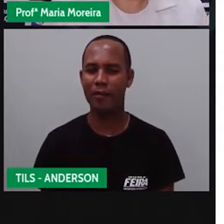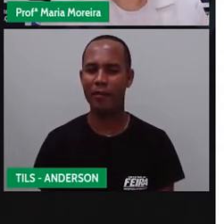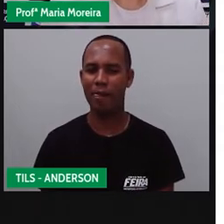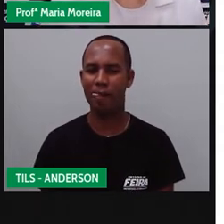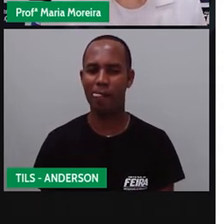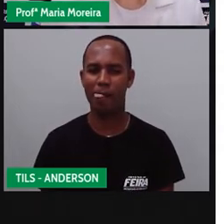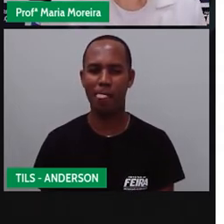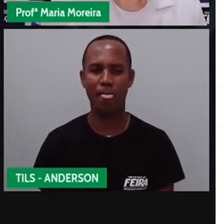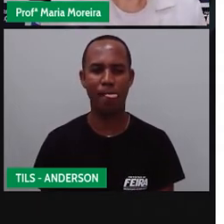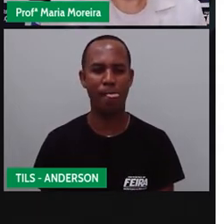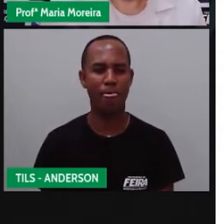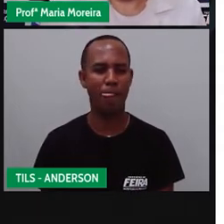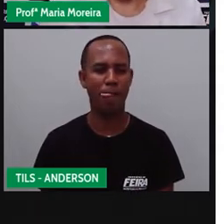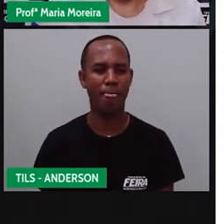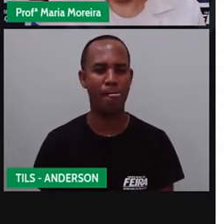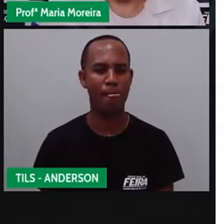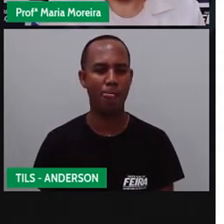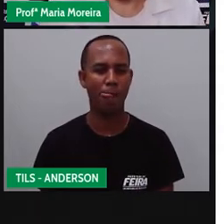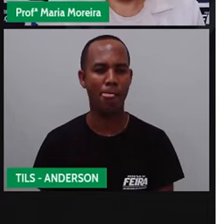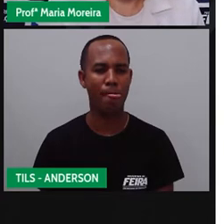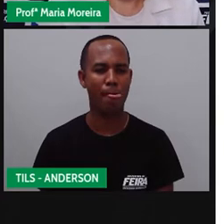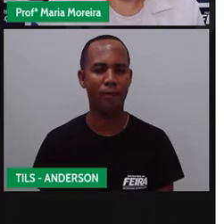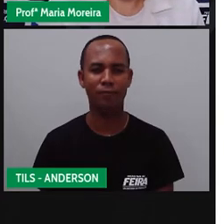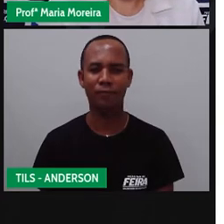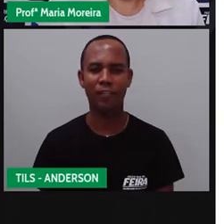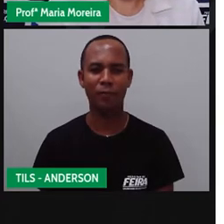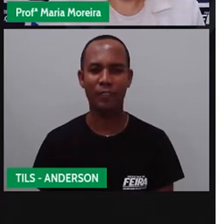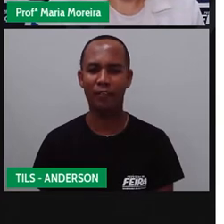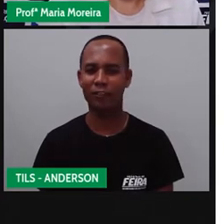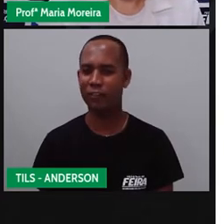fazer, né? Qual é esse da linguinha, né?